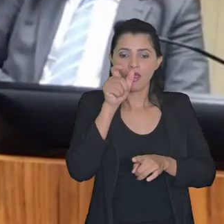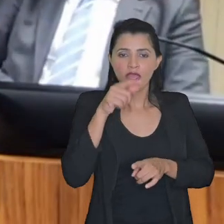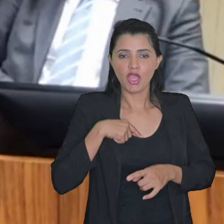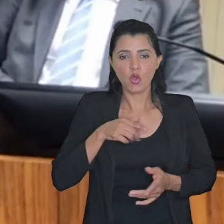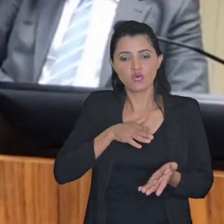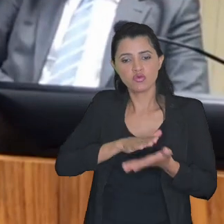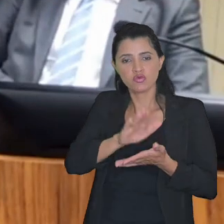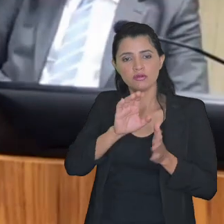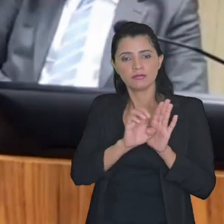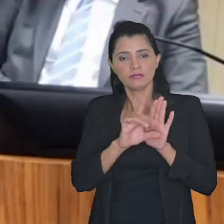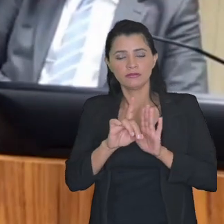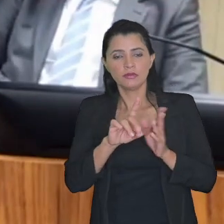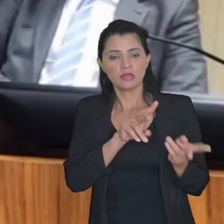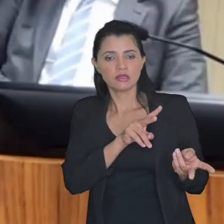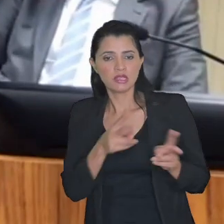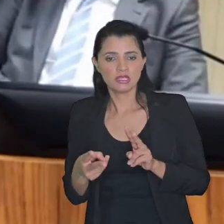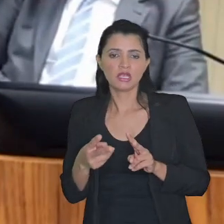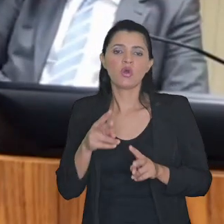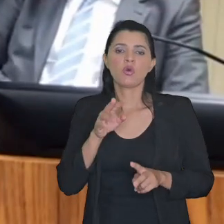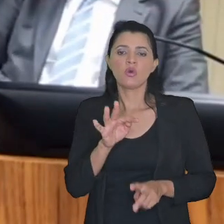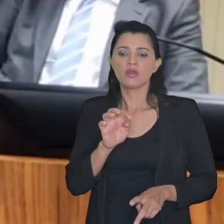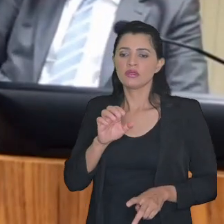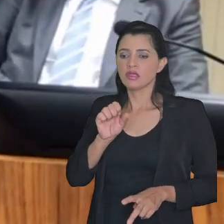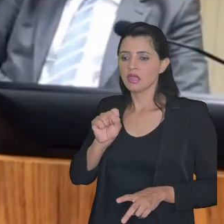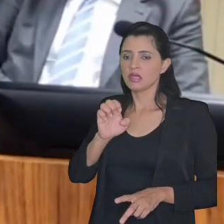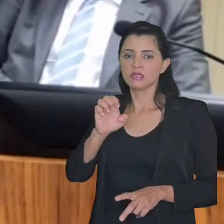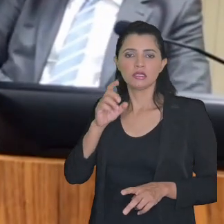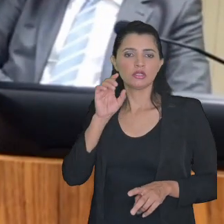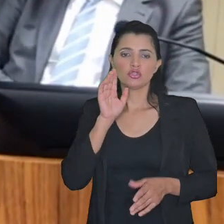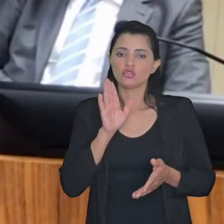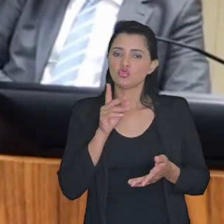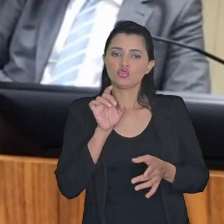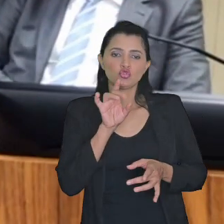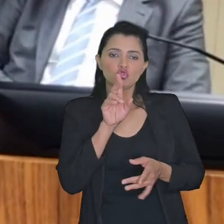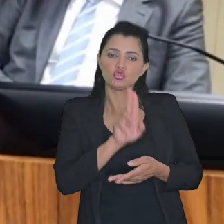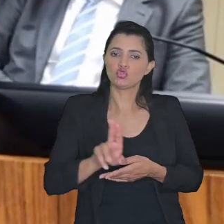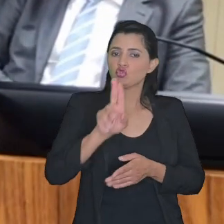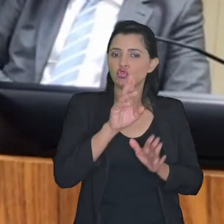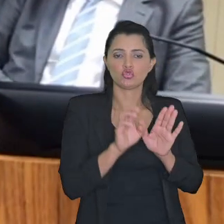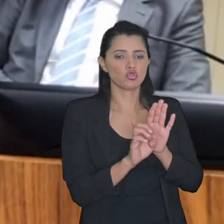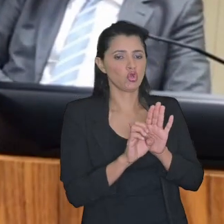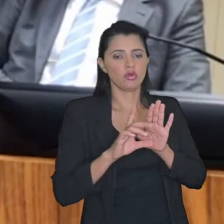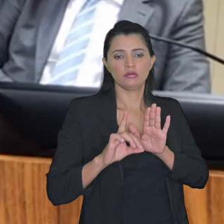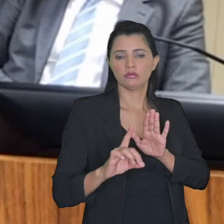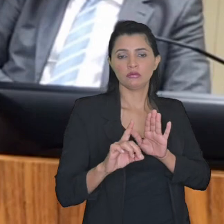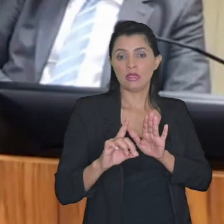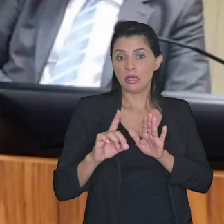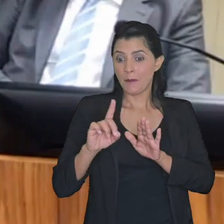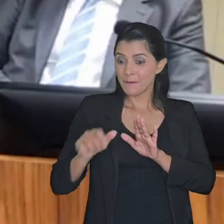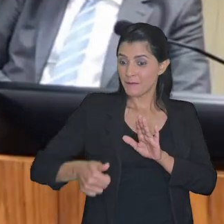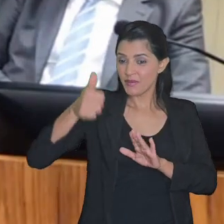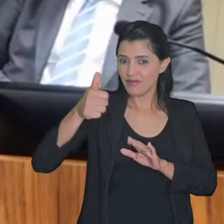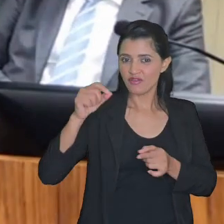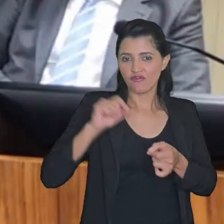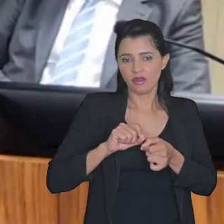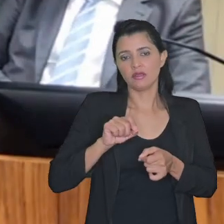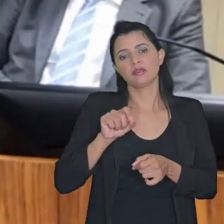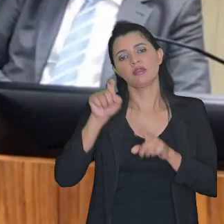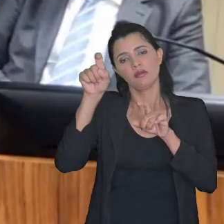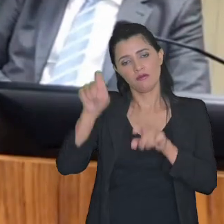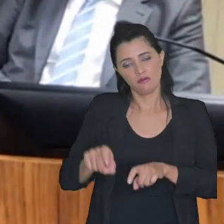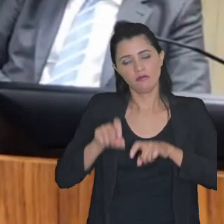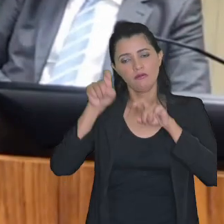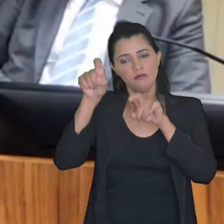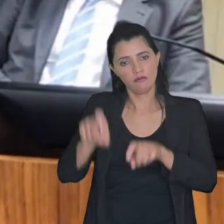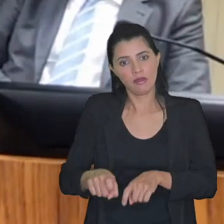transação de tese só por edital então quem dá o pompo tapé inicial necessariamente é a fazenda